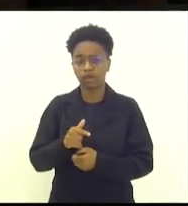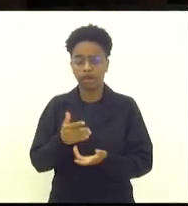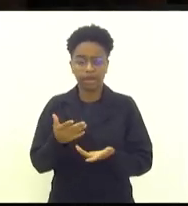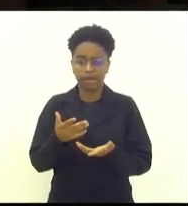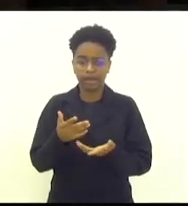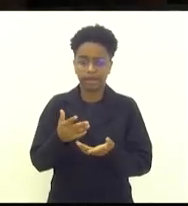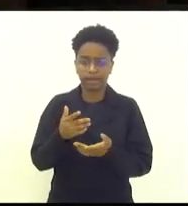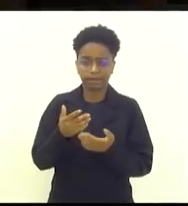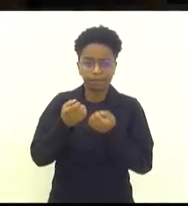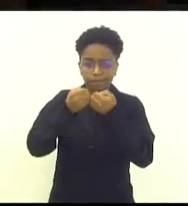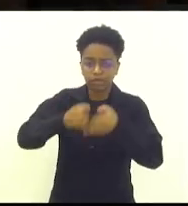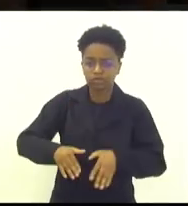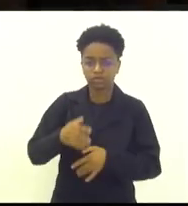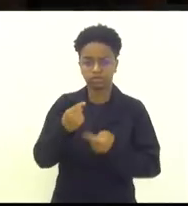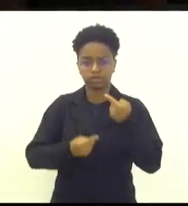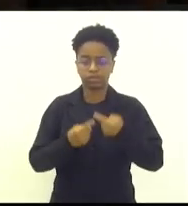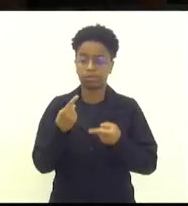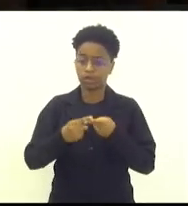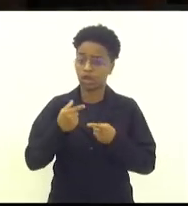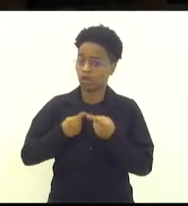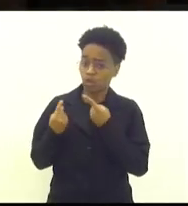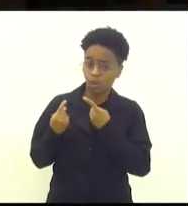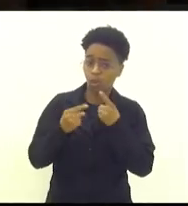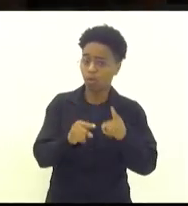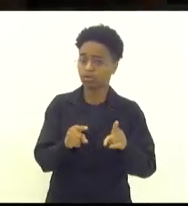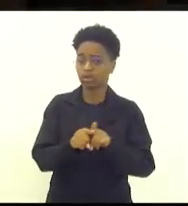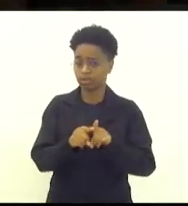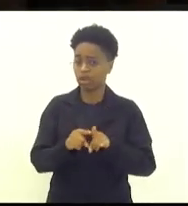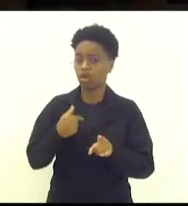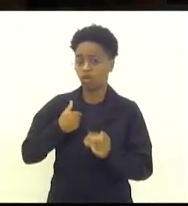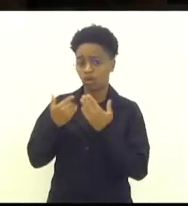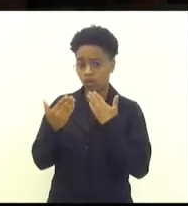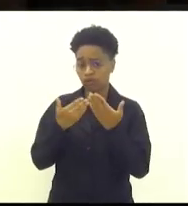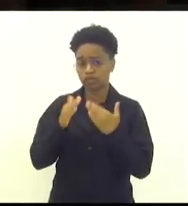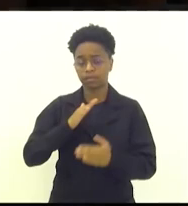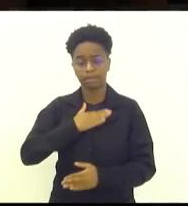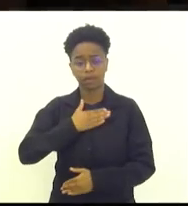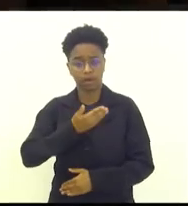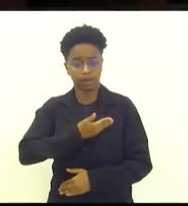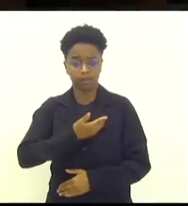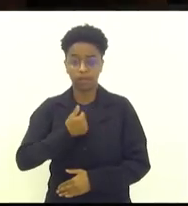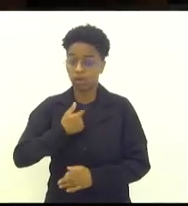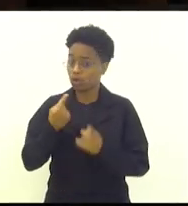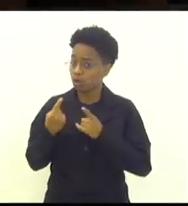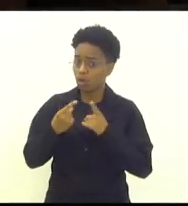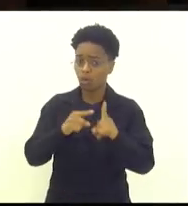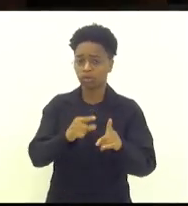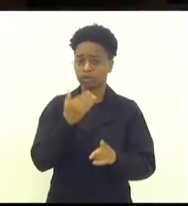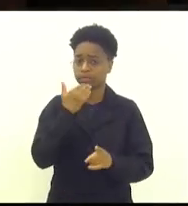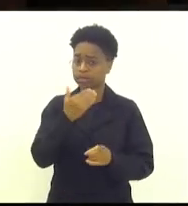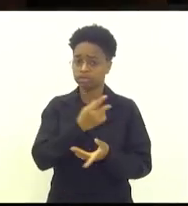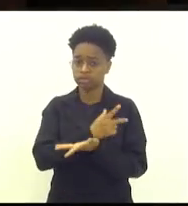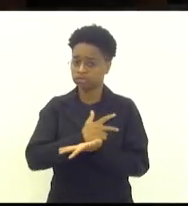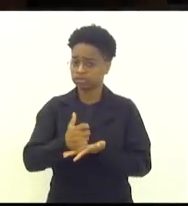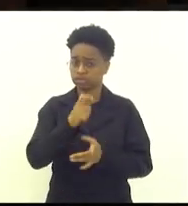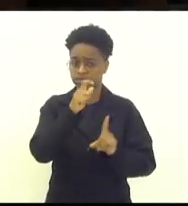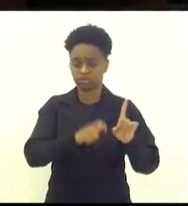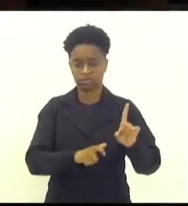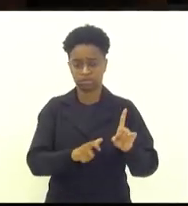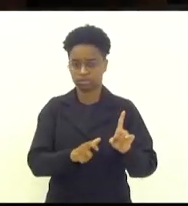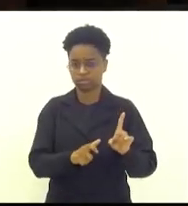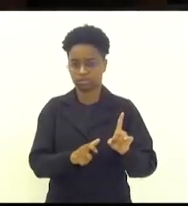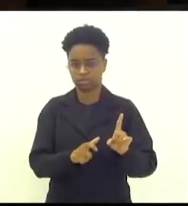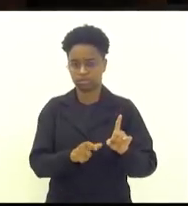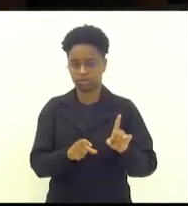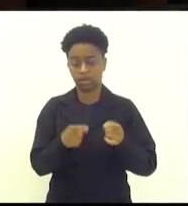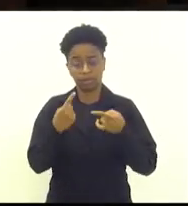completamente contra, e discursei e conversei com meus colegas, completamente contra a apresentação desse pedido de impeachment. E no